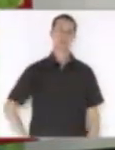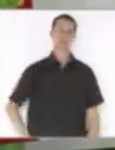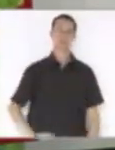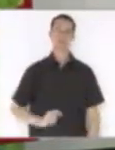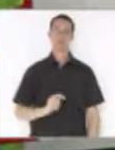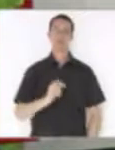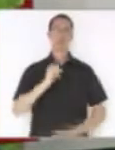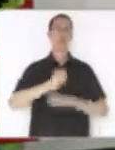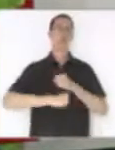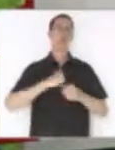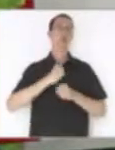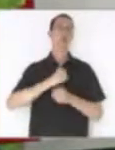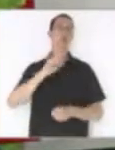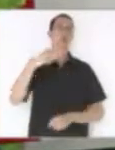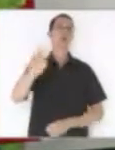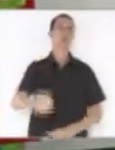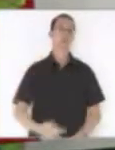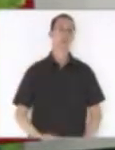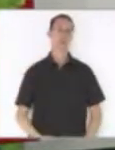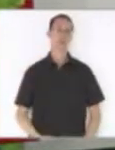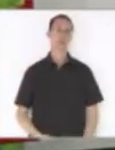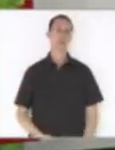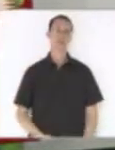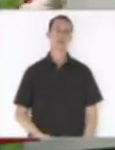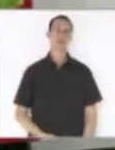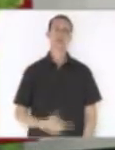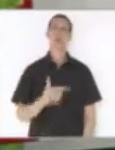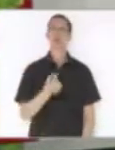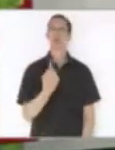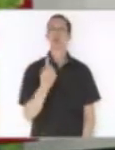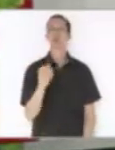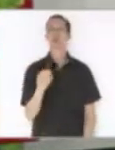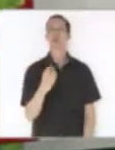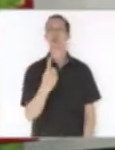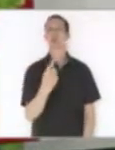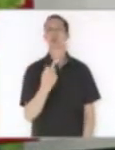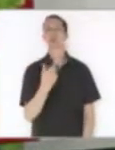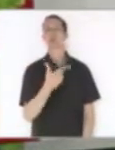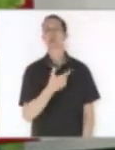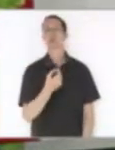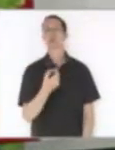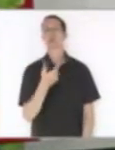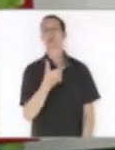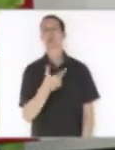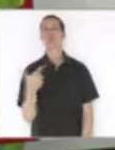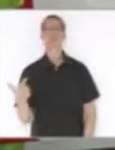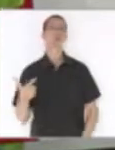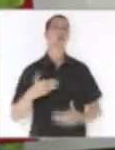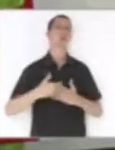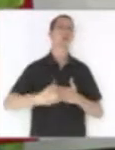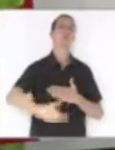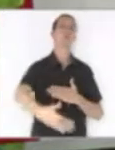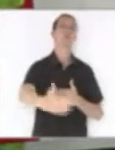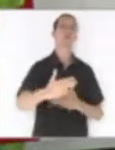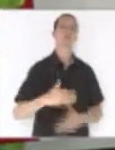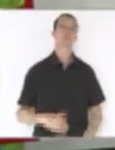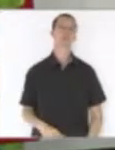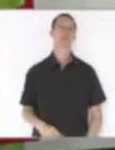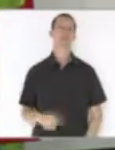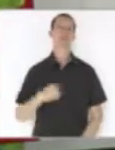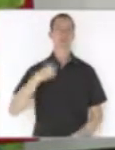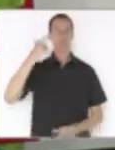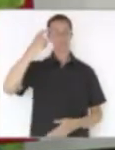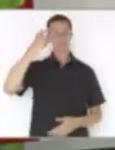2018, 2019, 2020, 2021, 2022, que é isso que um poder político tem que fazer. Então, entendo que esse governo